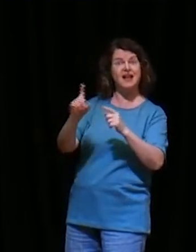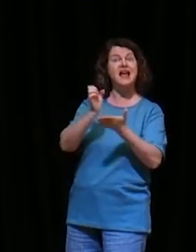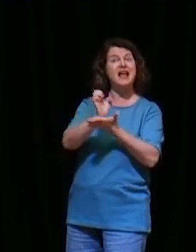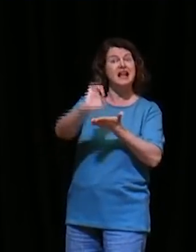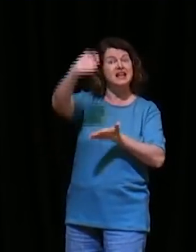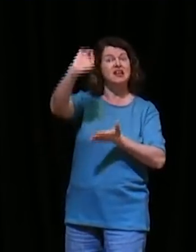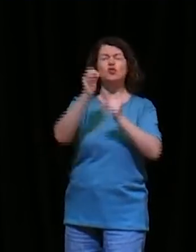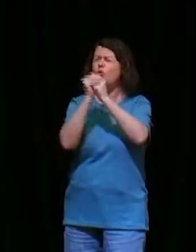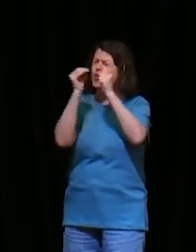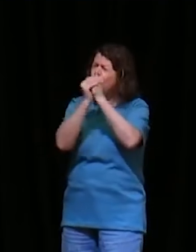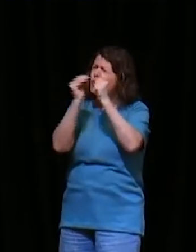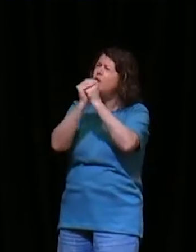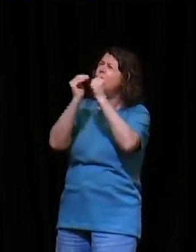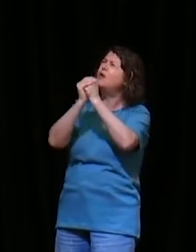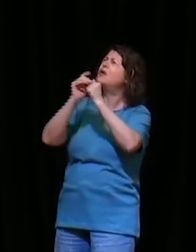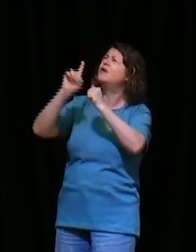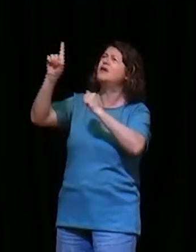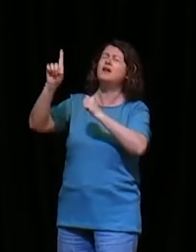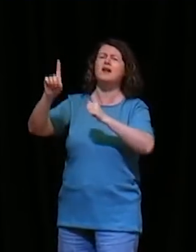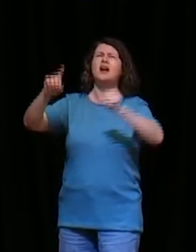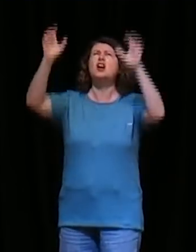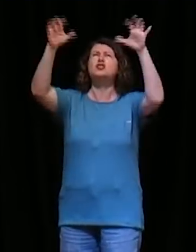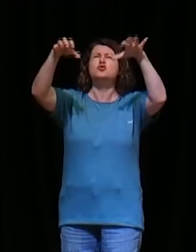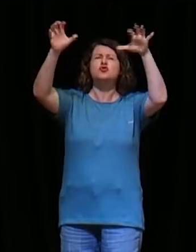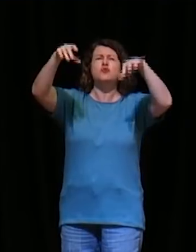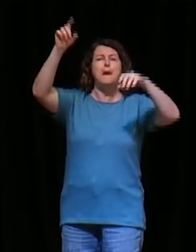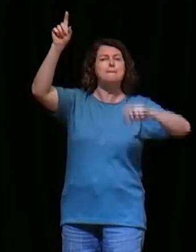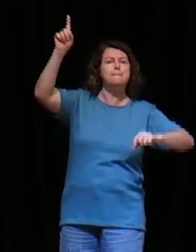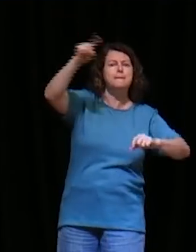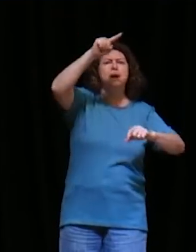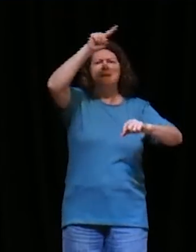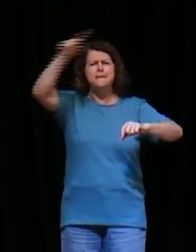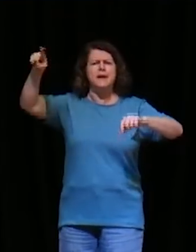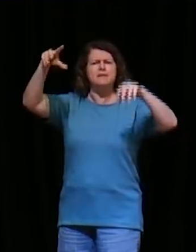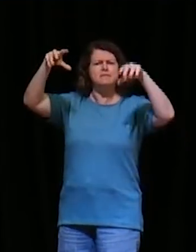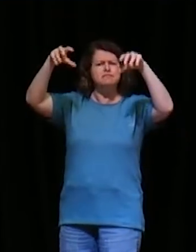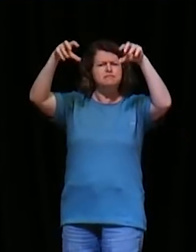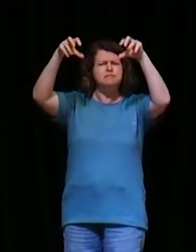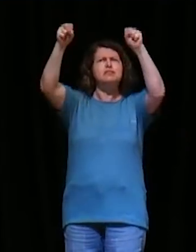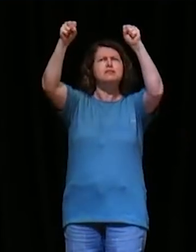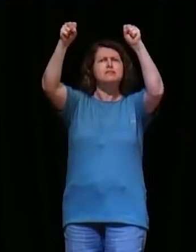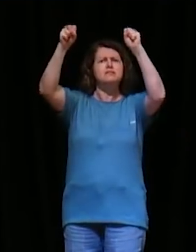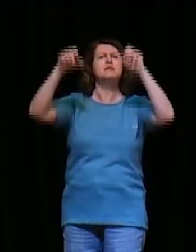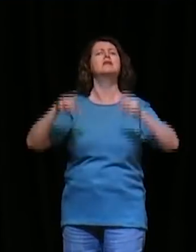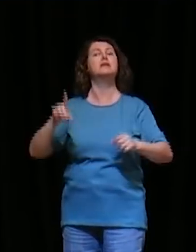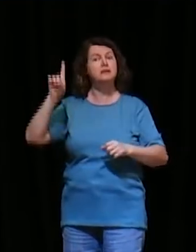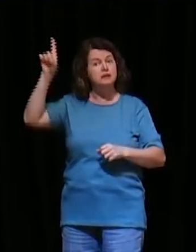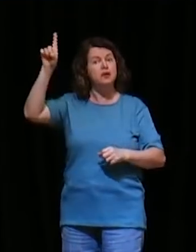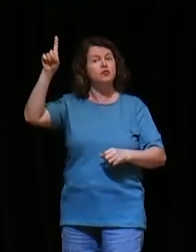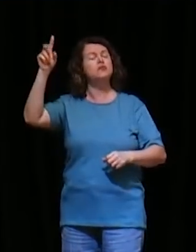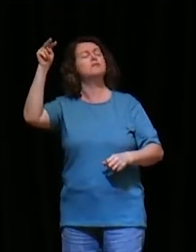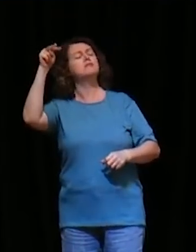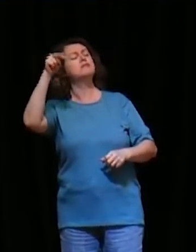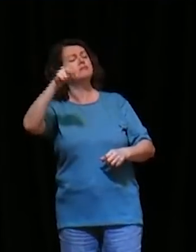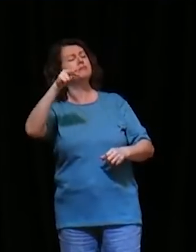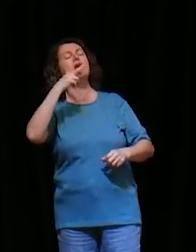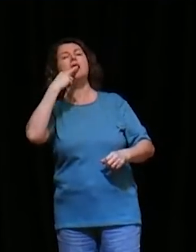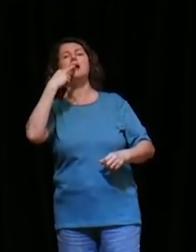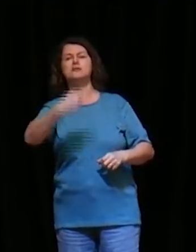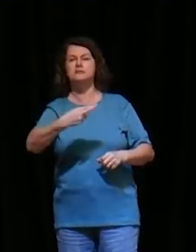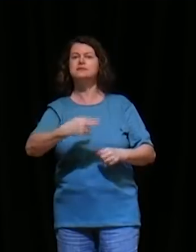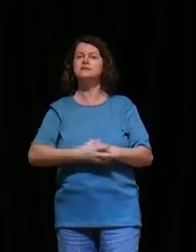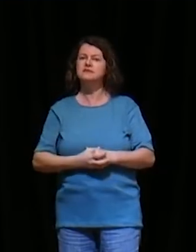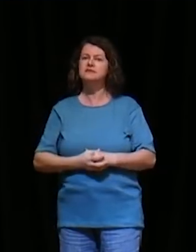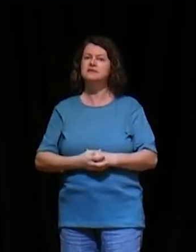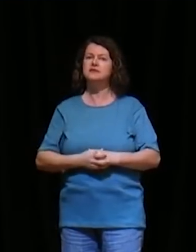que a terra fosse castigada por causa do seu pecado, e Deus então respondeu a sua oração, essa oração atingiu todo